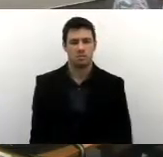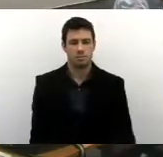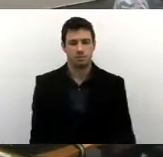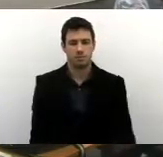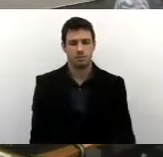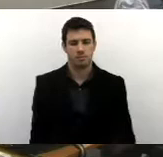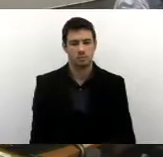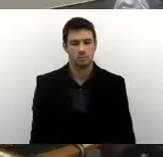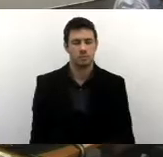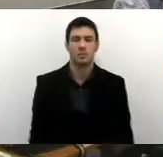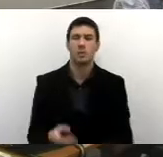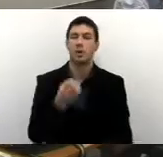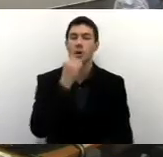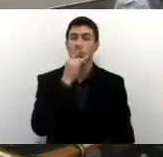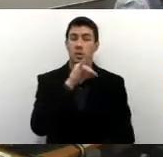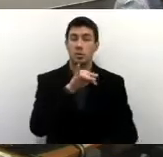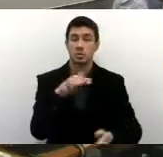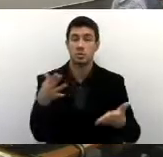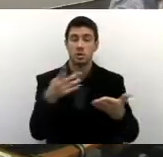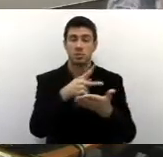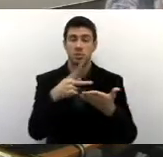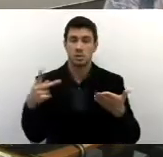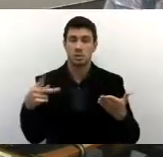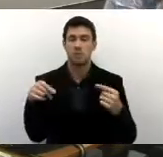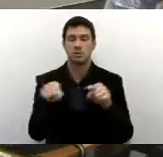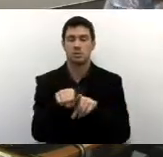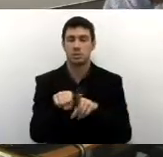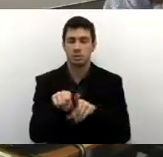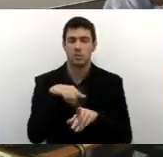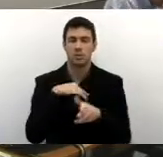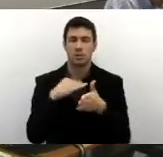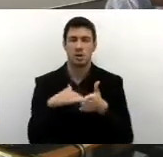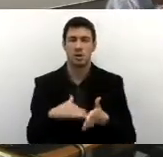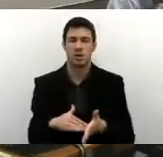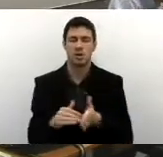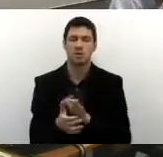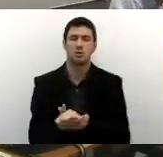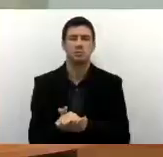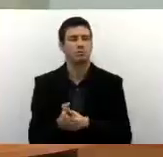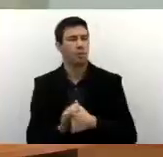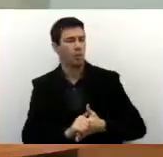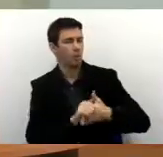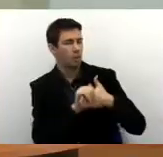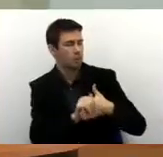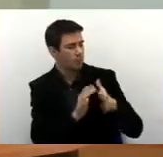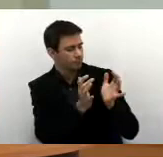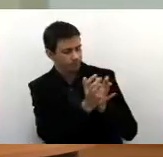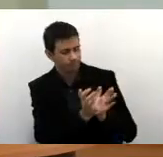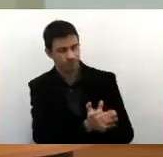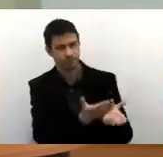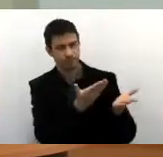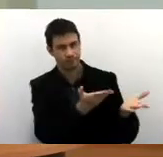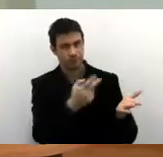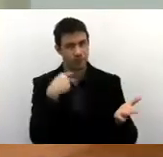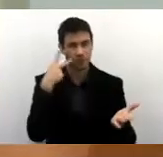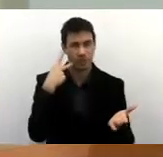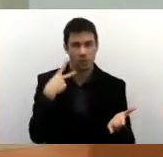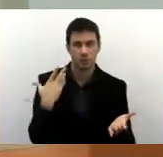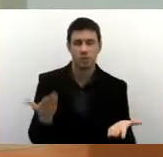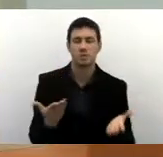Bom dia, presidente, secretário. Qual cumprimento à sua equipe, nobres vereadores,